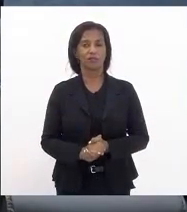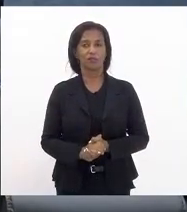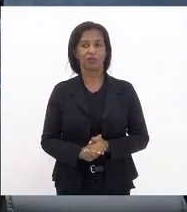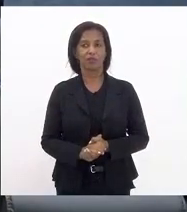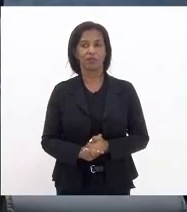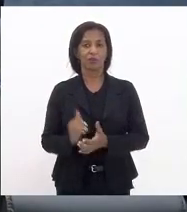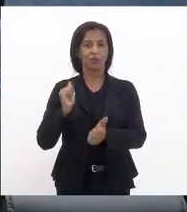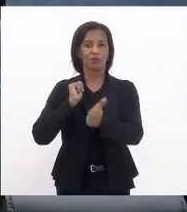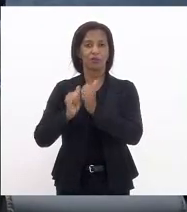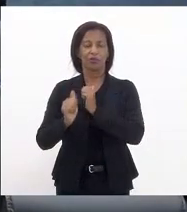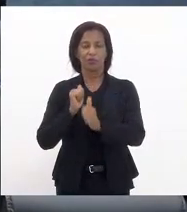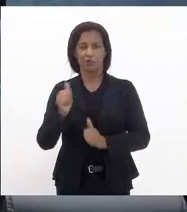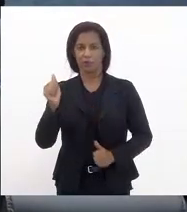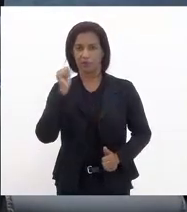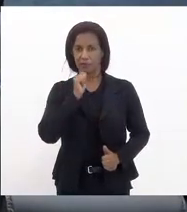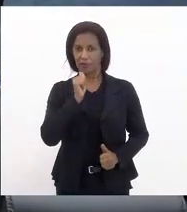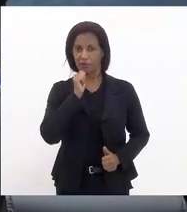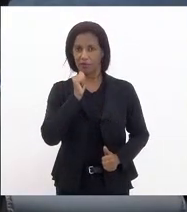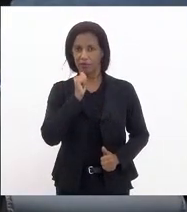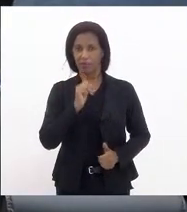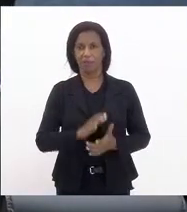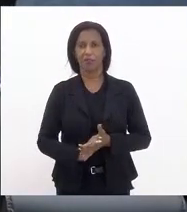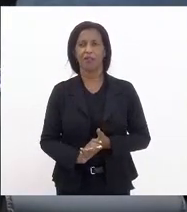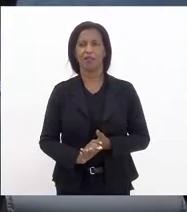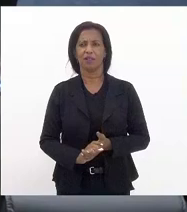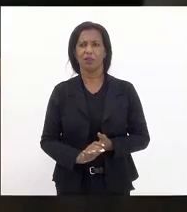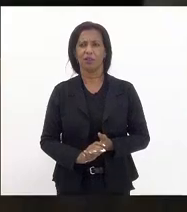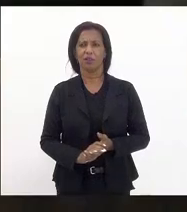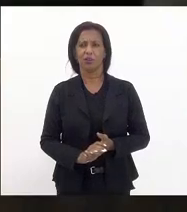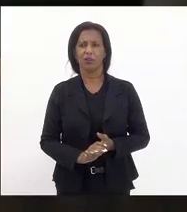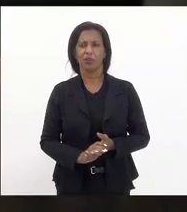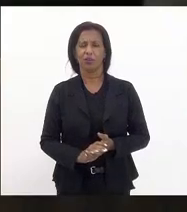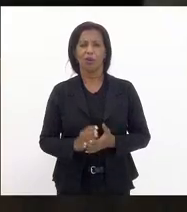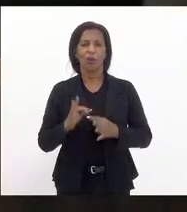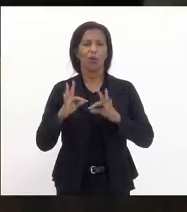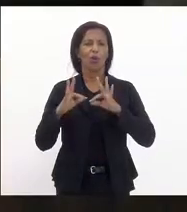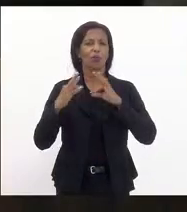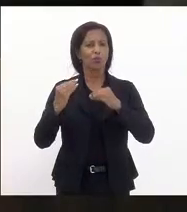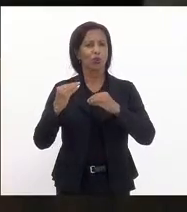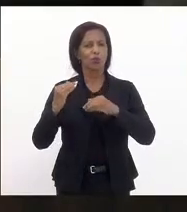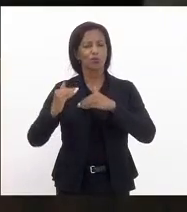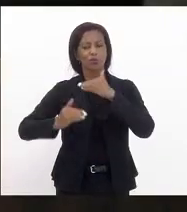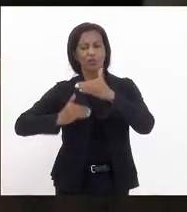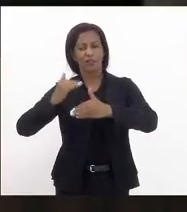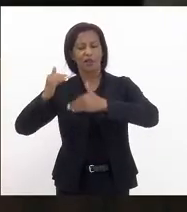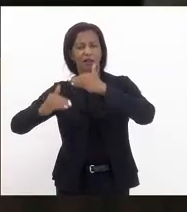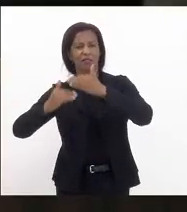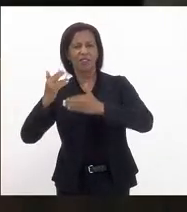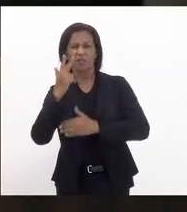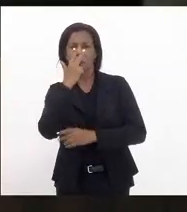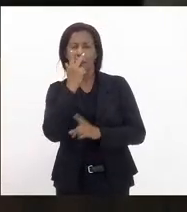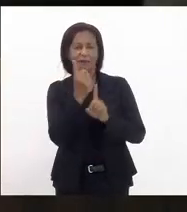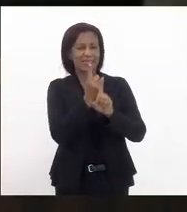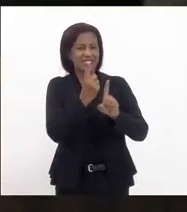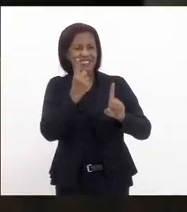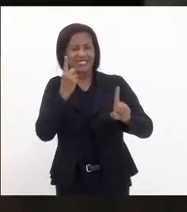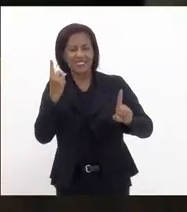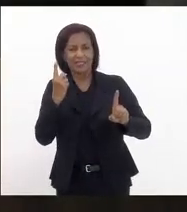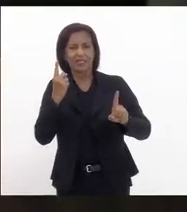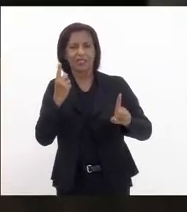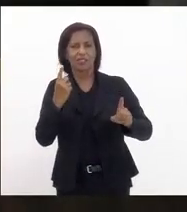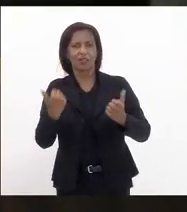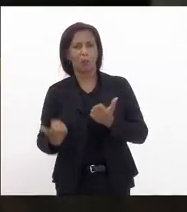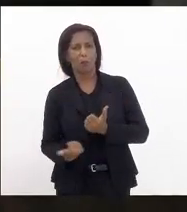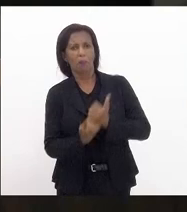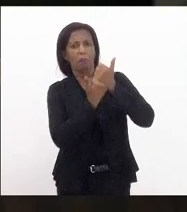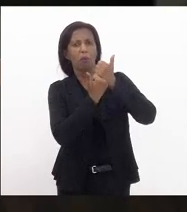o futebol feminino quão distante está com todos os avanços Bebeto mas muito distante do apoio